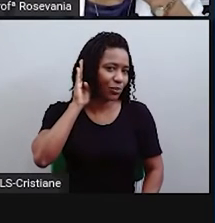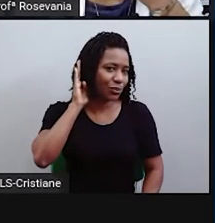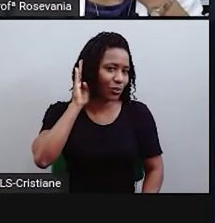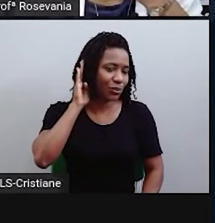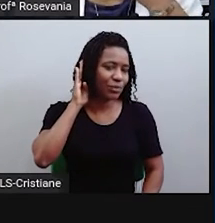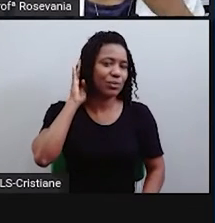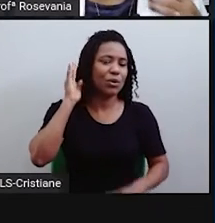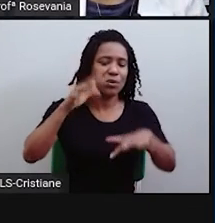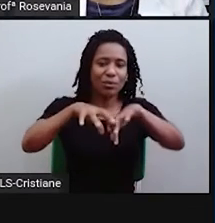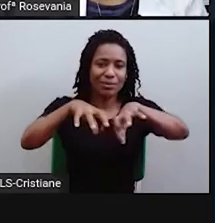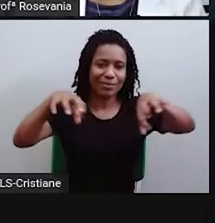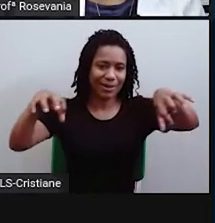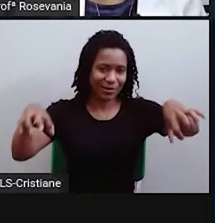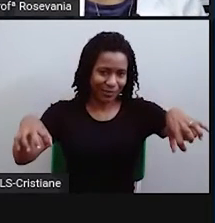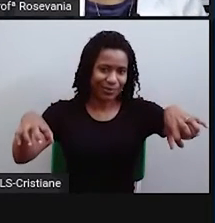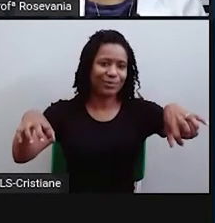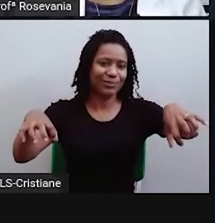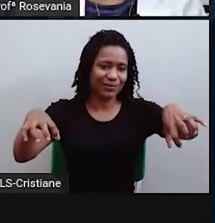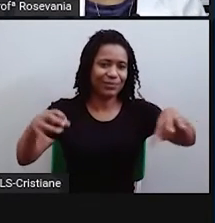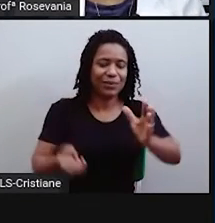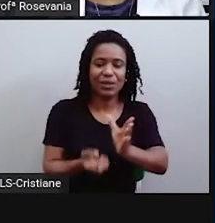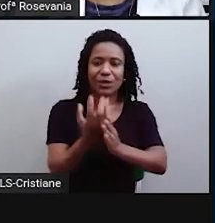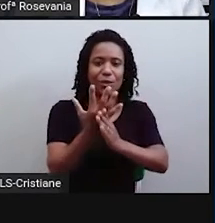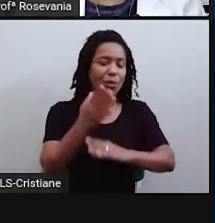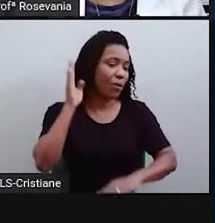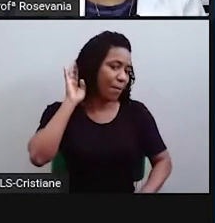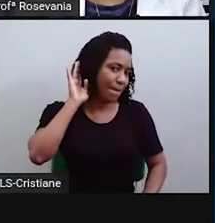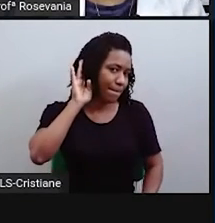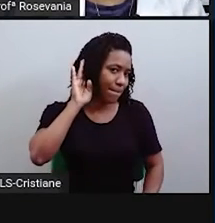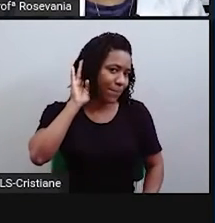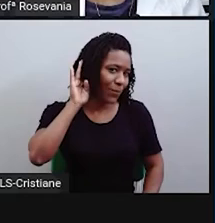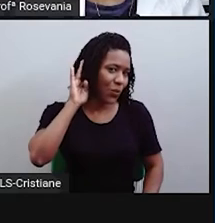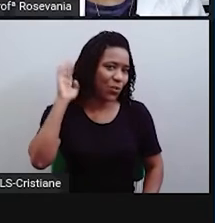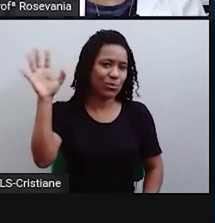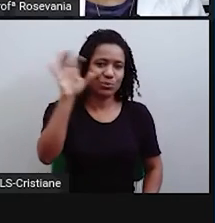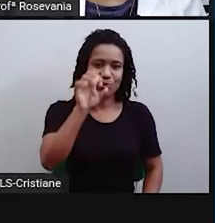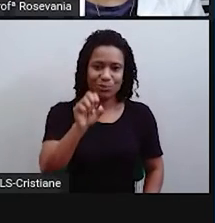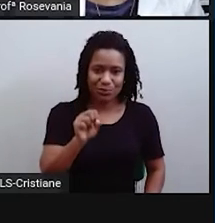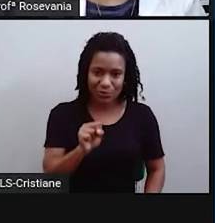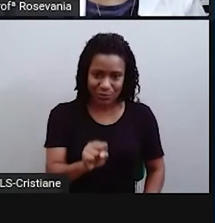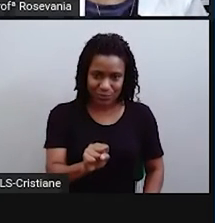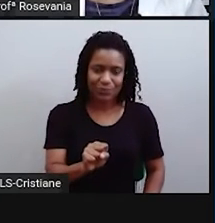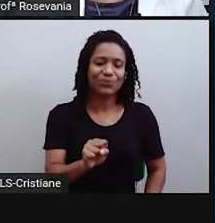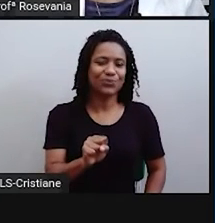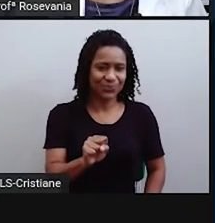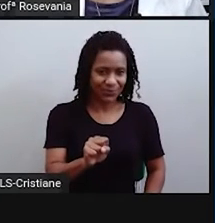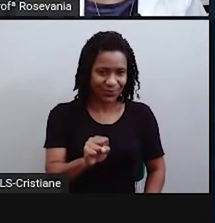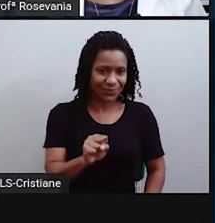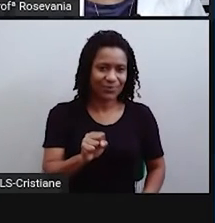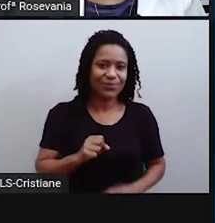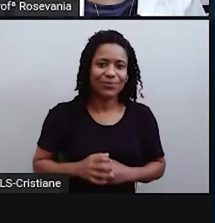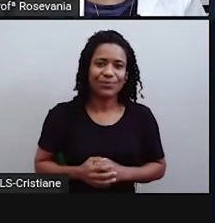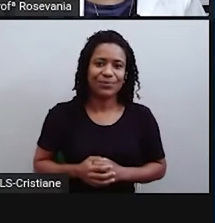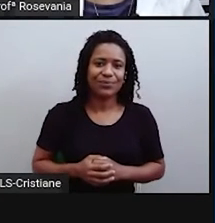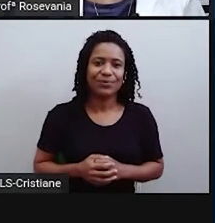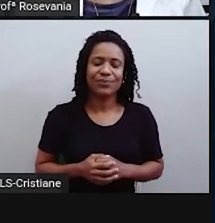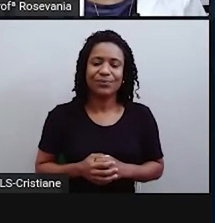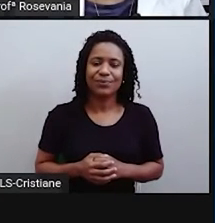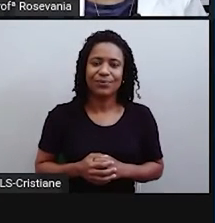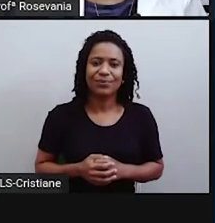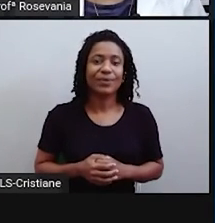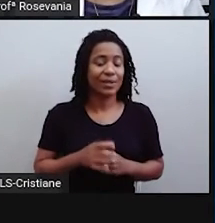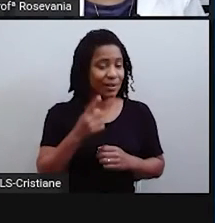é desmembrado para a criação do Mato Grosso do Sul, que aqui já vai essa divisãozinha aqui, né, no Mato Grosso do Sul,